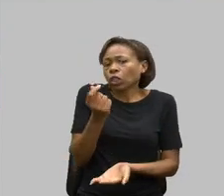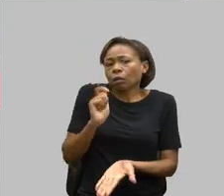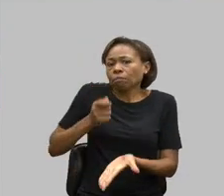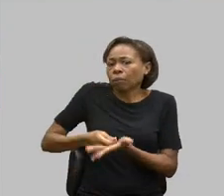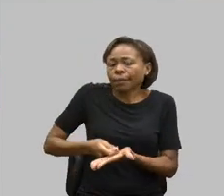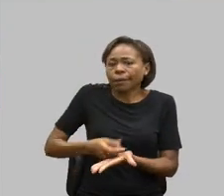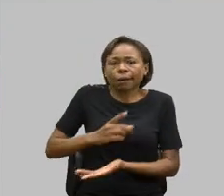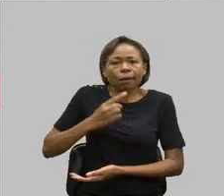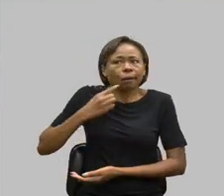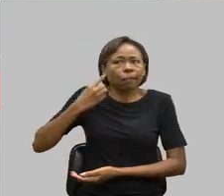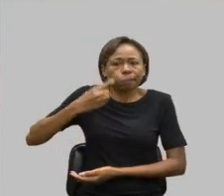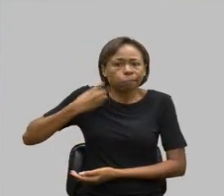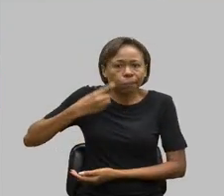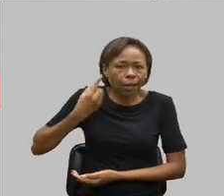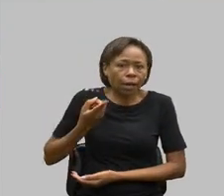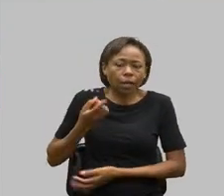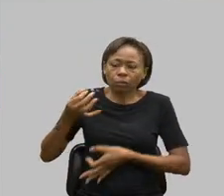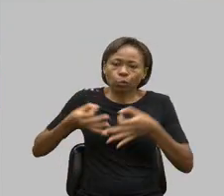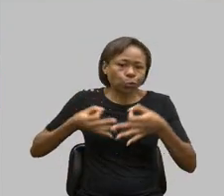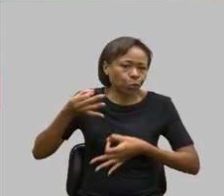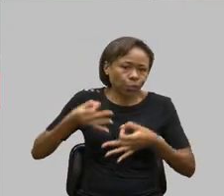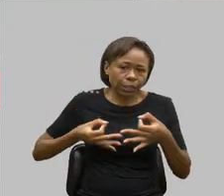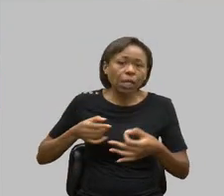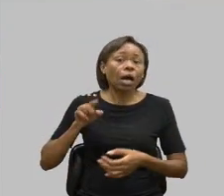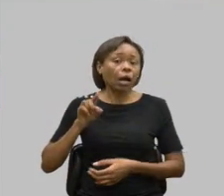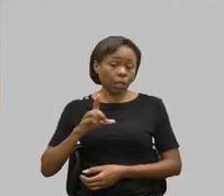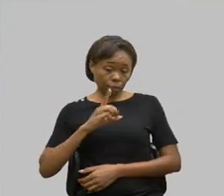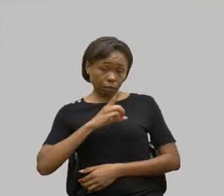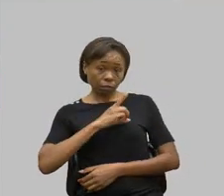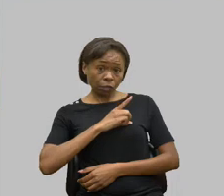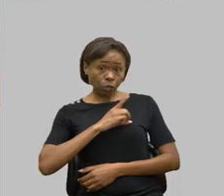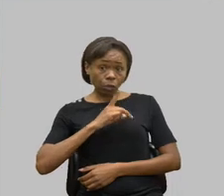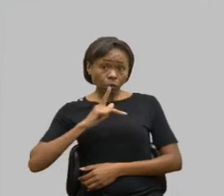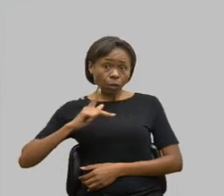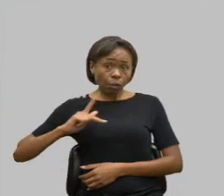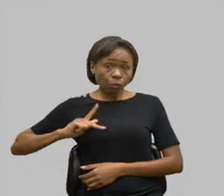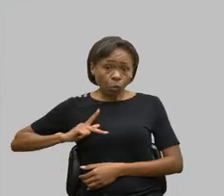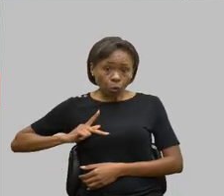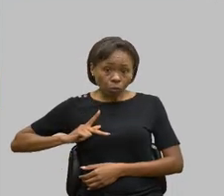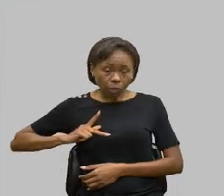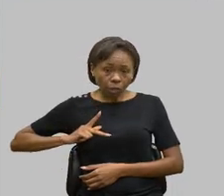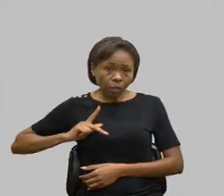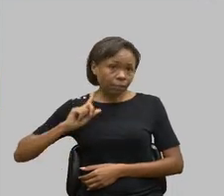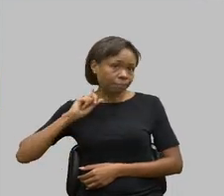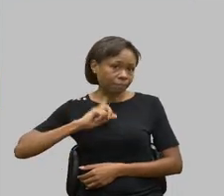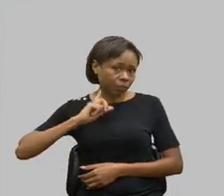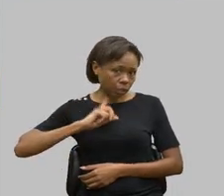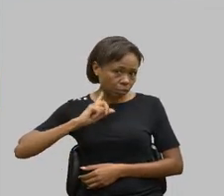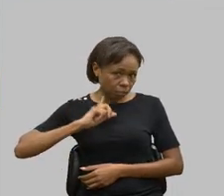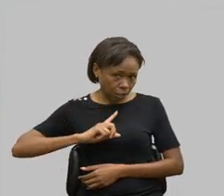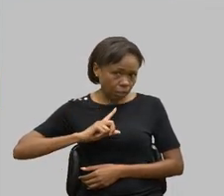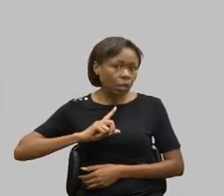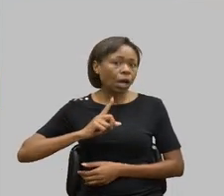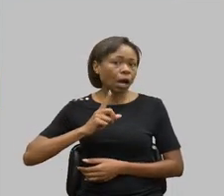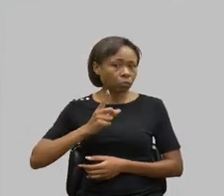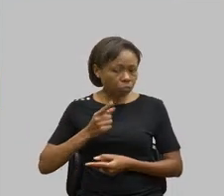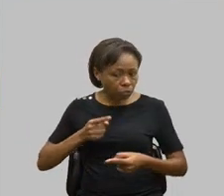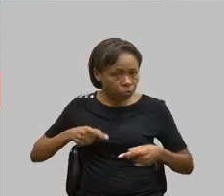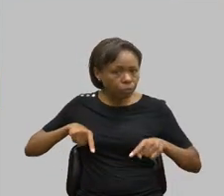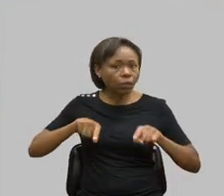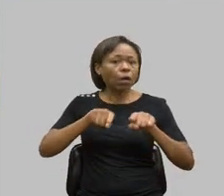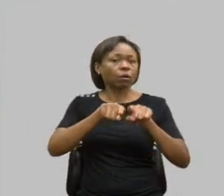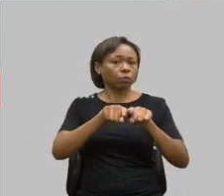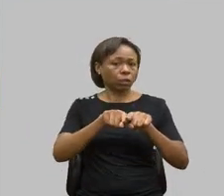à justiça. A Defensoria Pública Mineira também fez um convênio em que